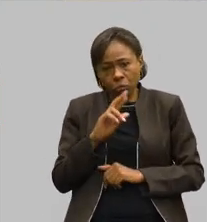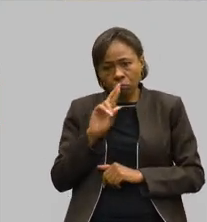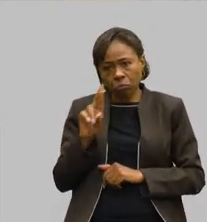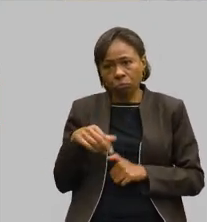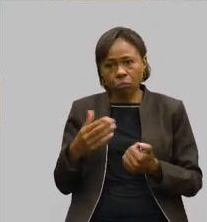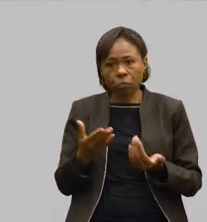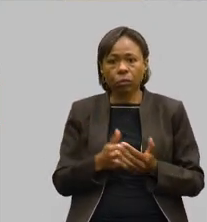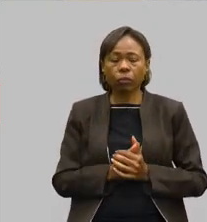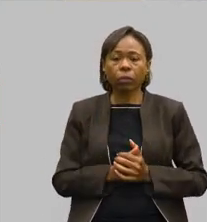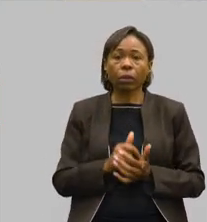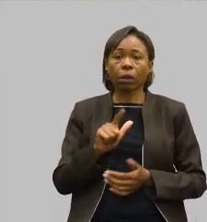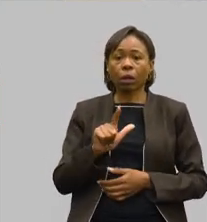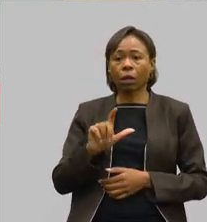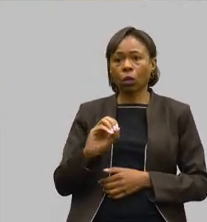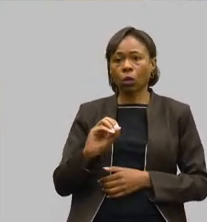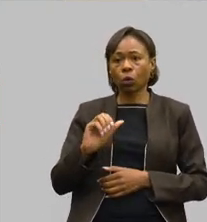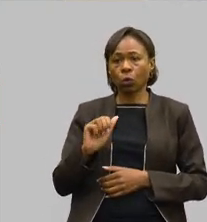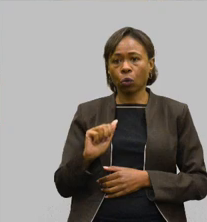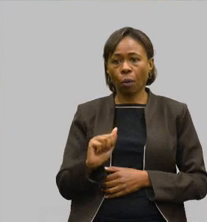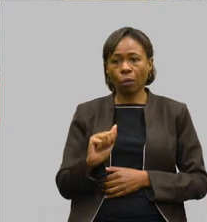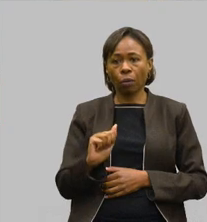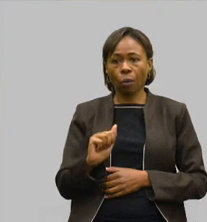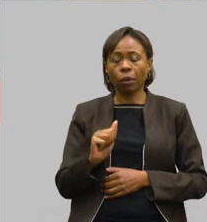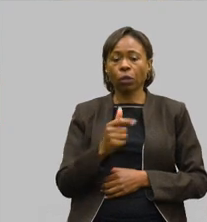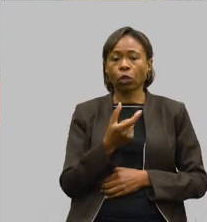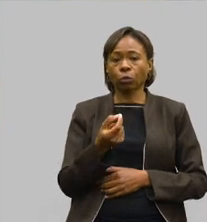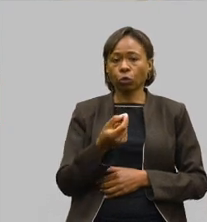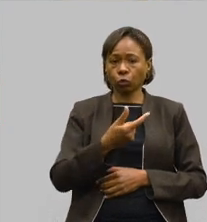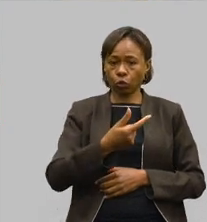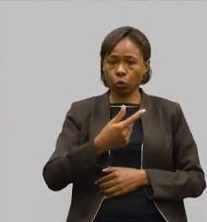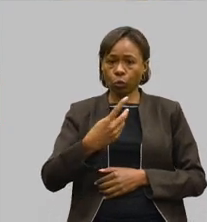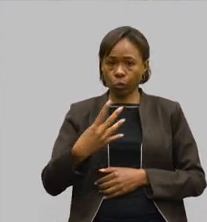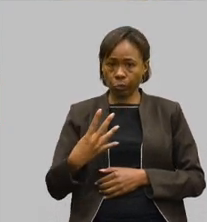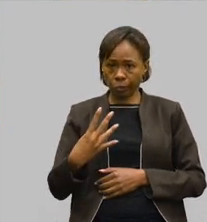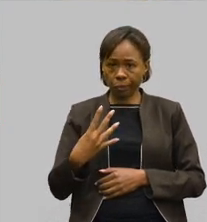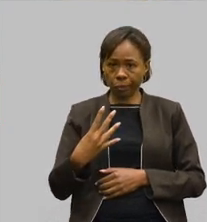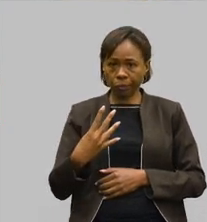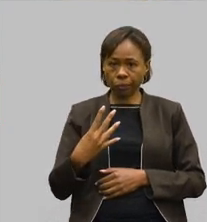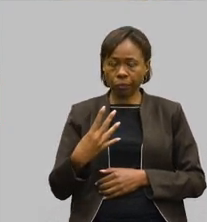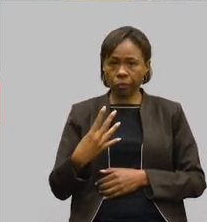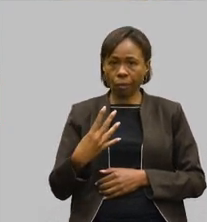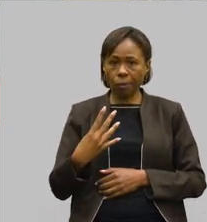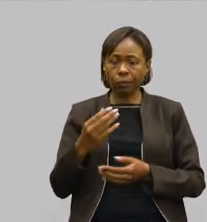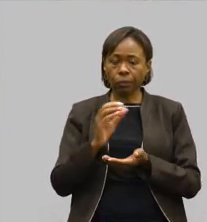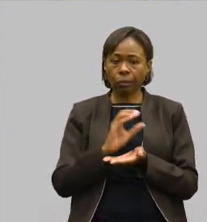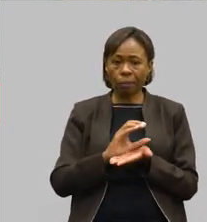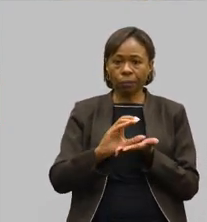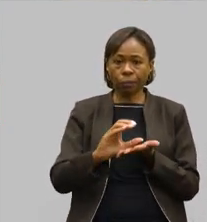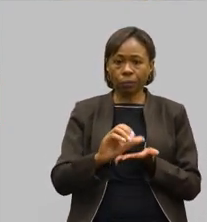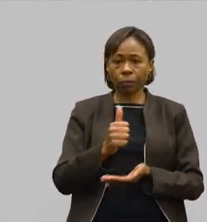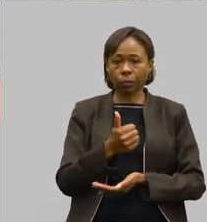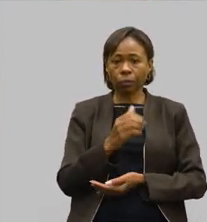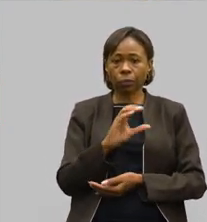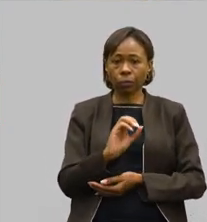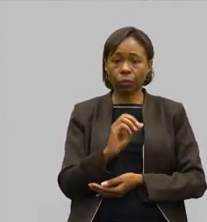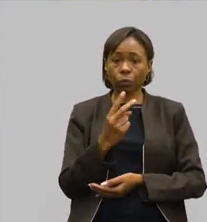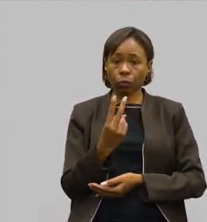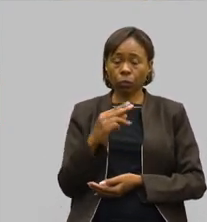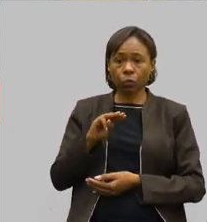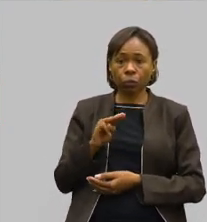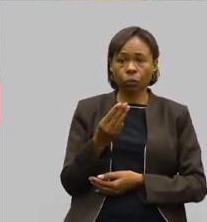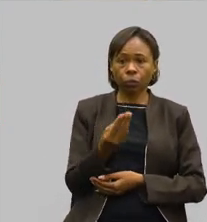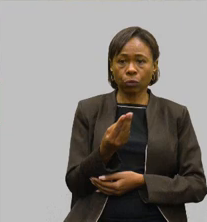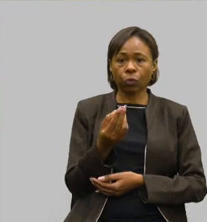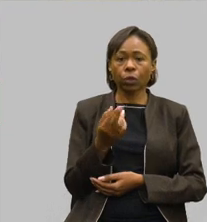A LOA, ela diz o seguinte, que a LOA isso, destinou 102 milhões de recursos do